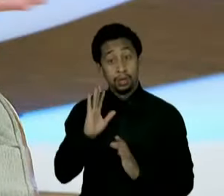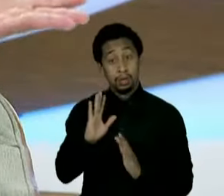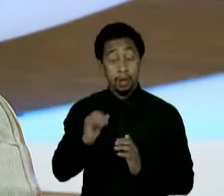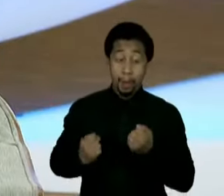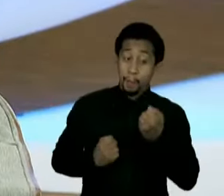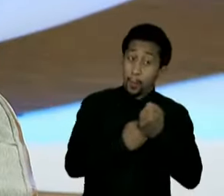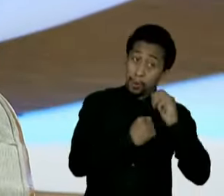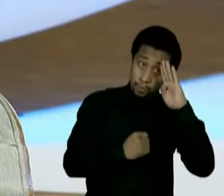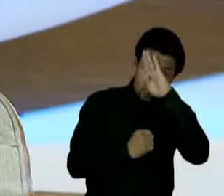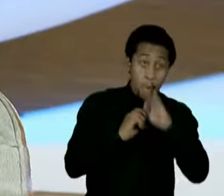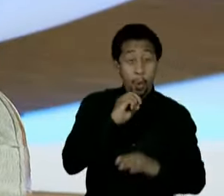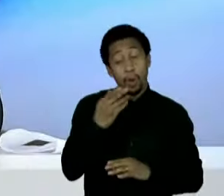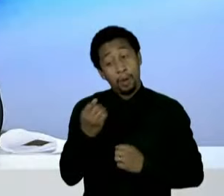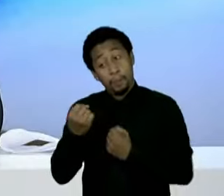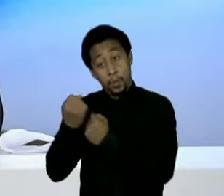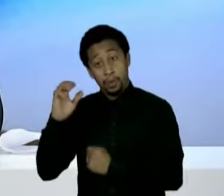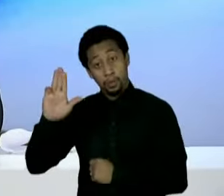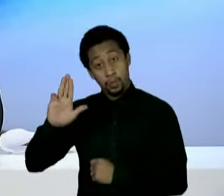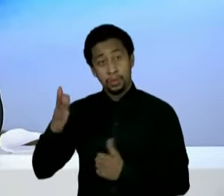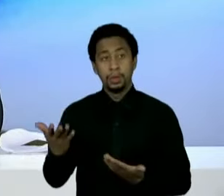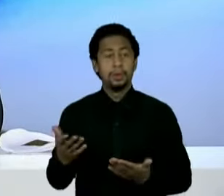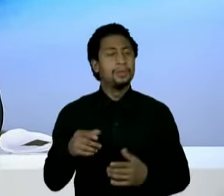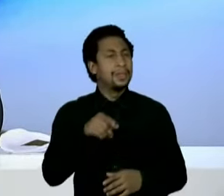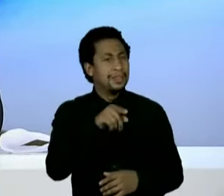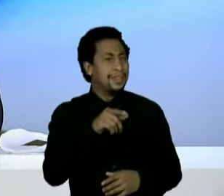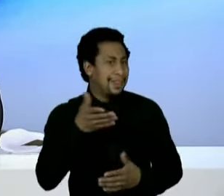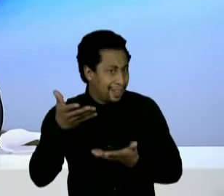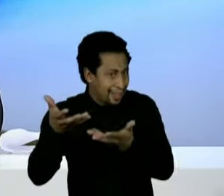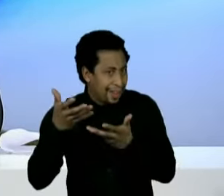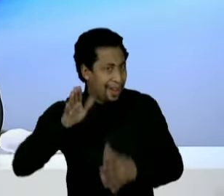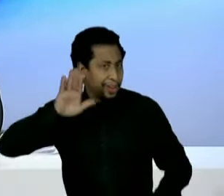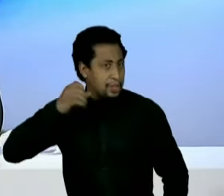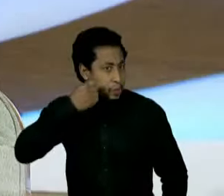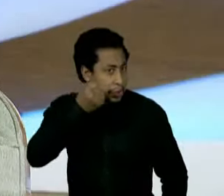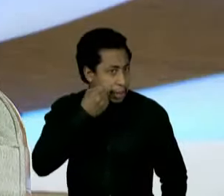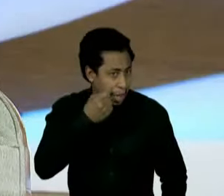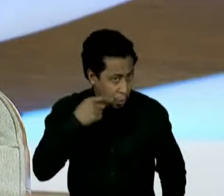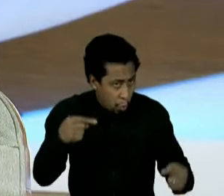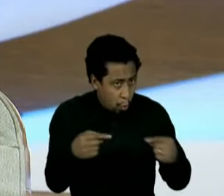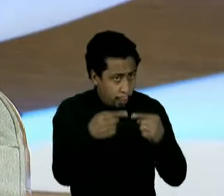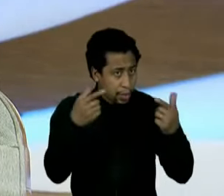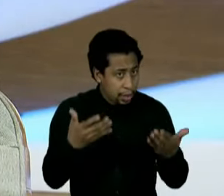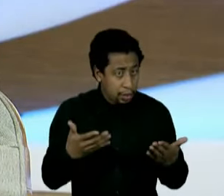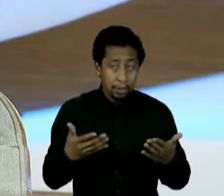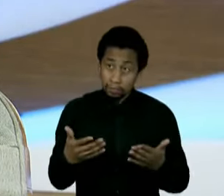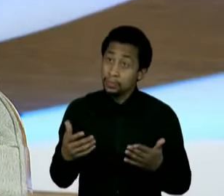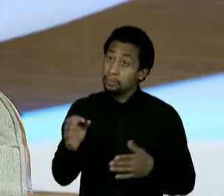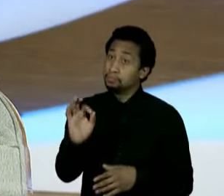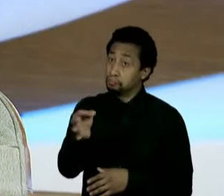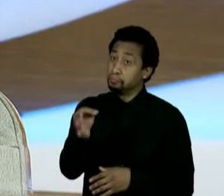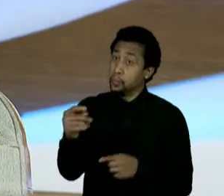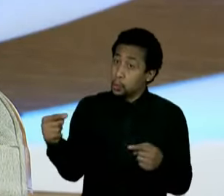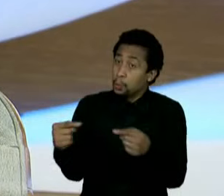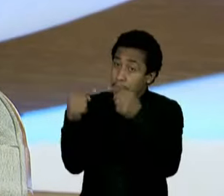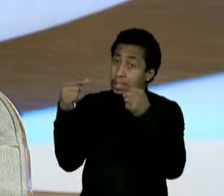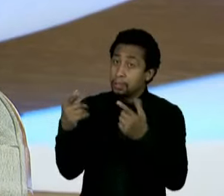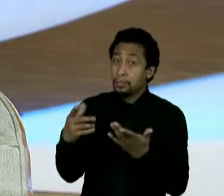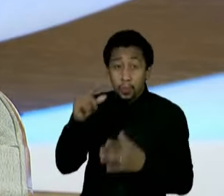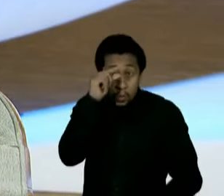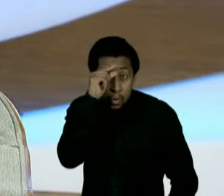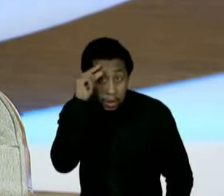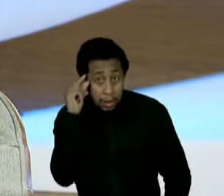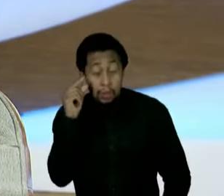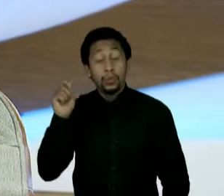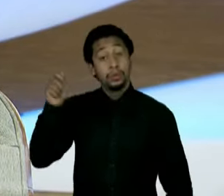democrático do país. Posição com ele como candidato ao Senado, é isso? Isso, a sugestão era essa, claro. Agora, é uma hipótese